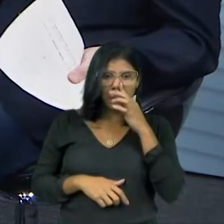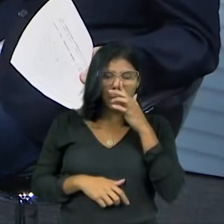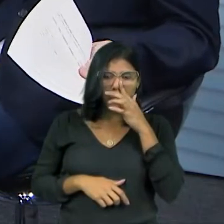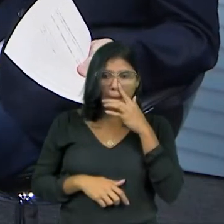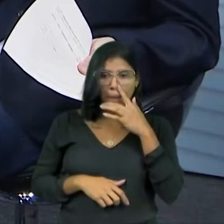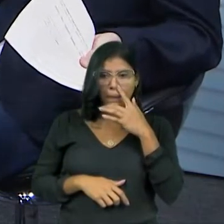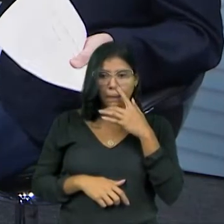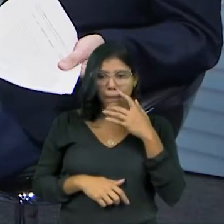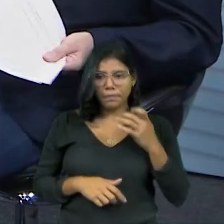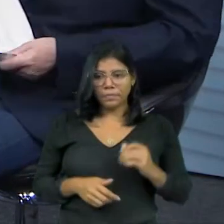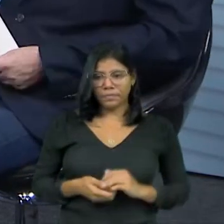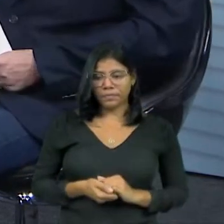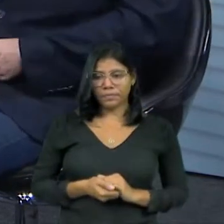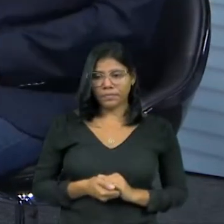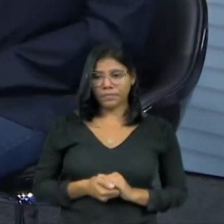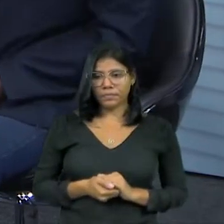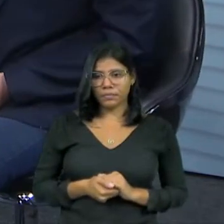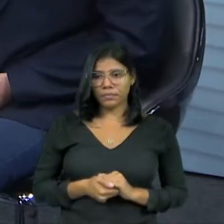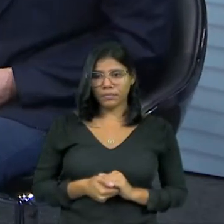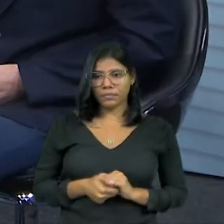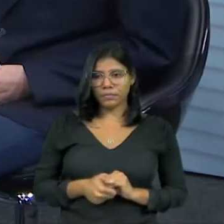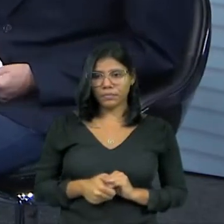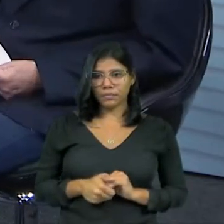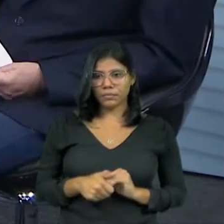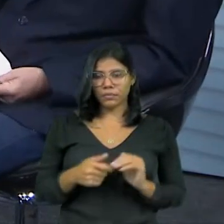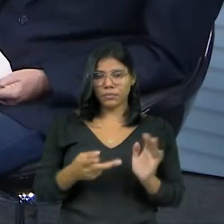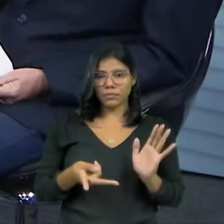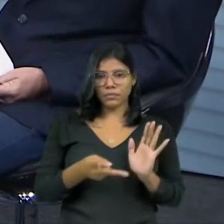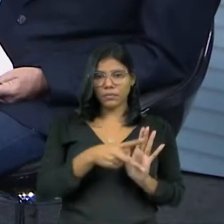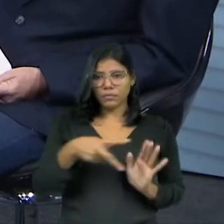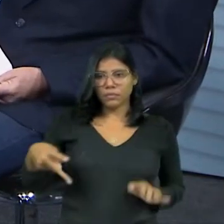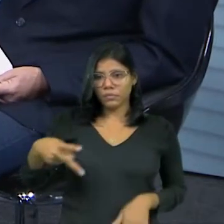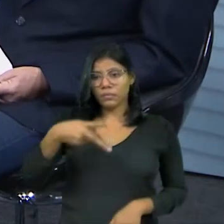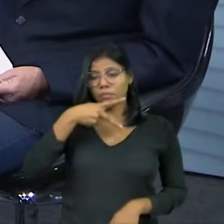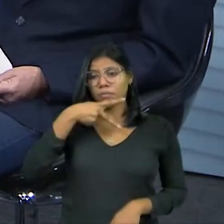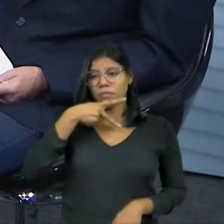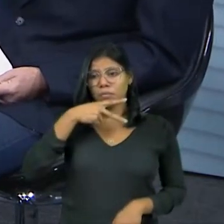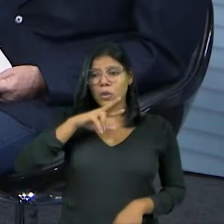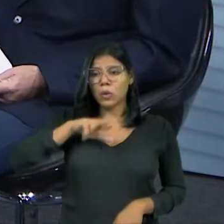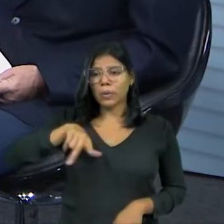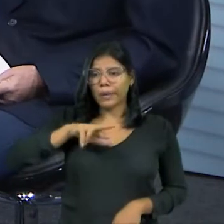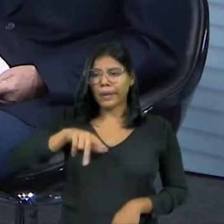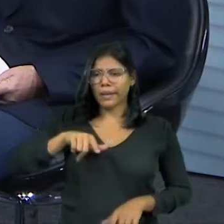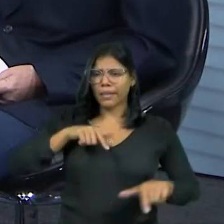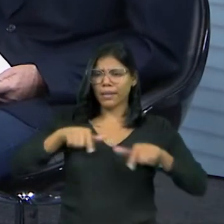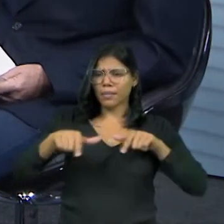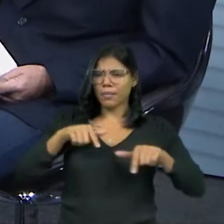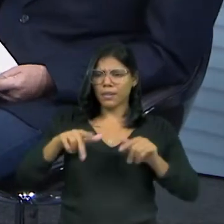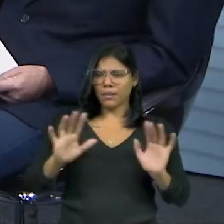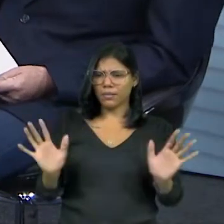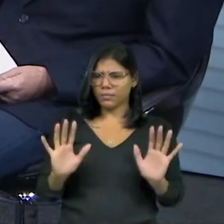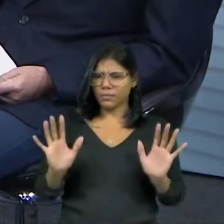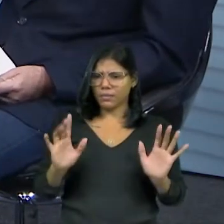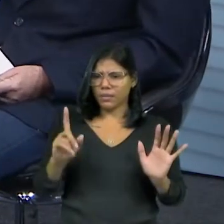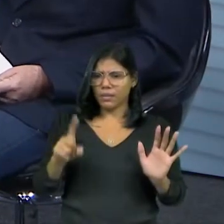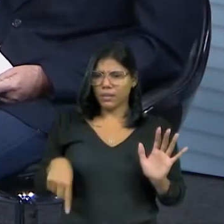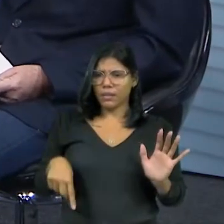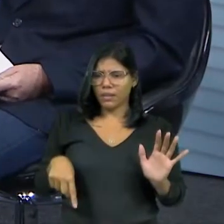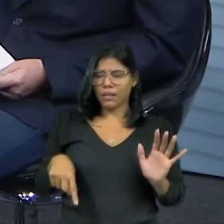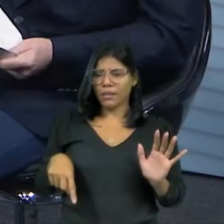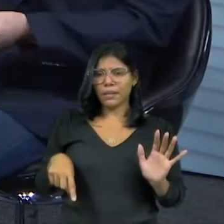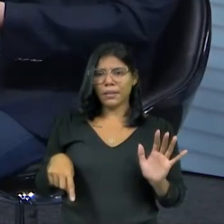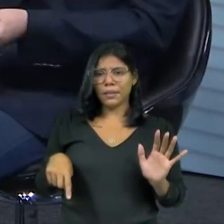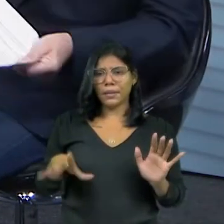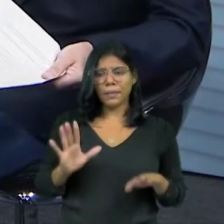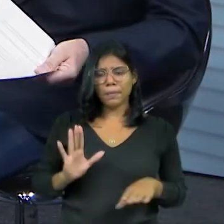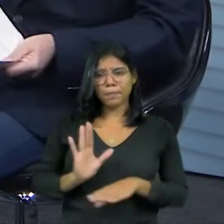Afinal de contas, ser presidente de partido não é emprego, né? Quer dizer, você está ali para dar sua contribuição, abre espaço para um outro, né? Oxigênio do